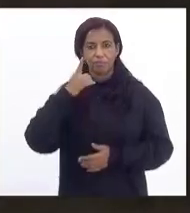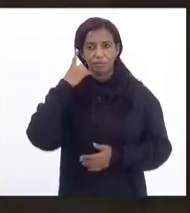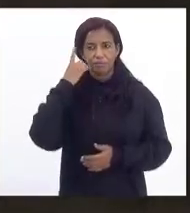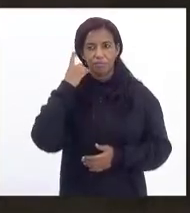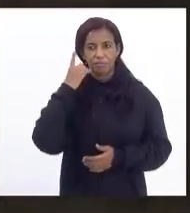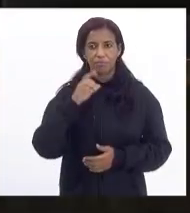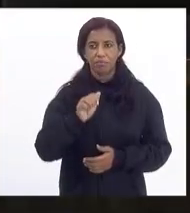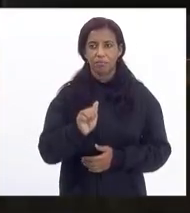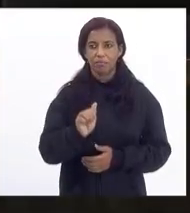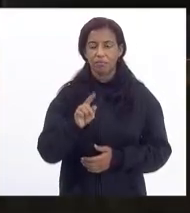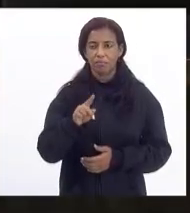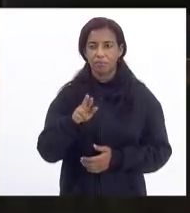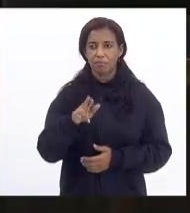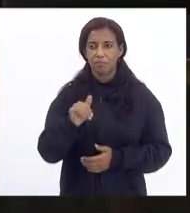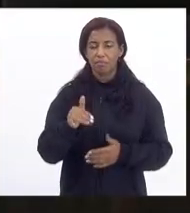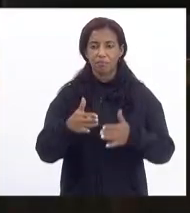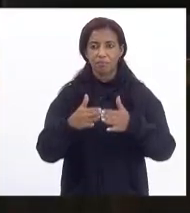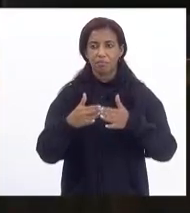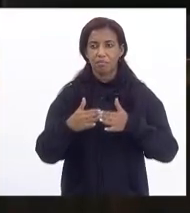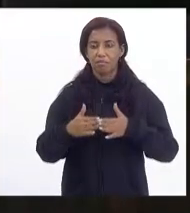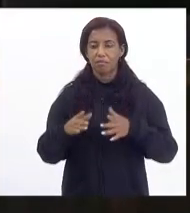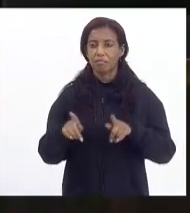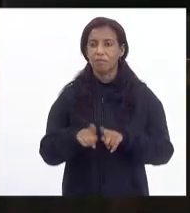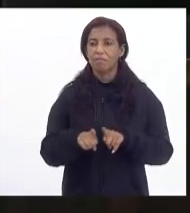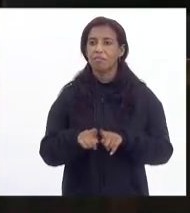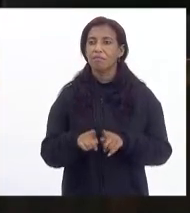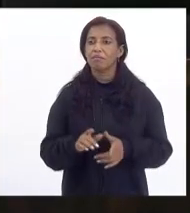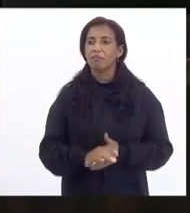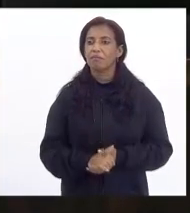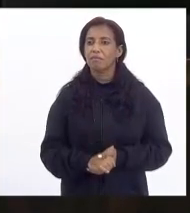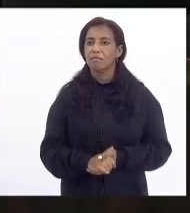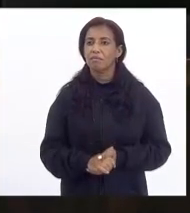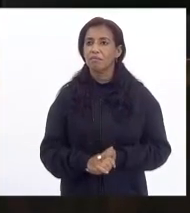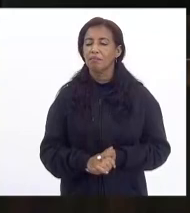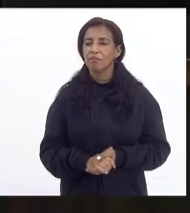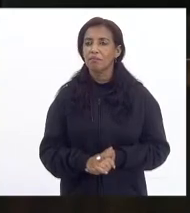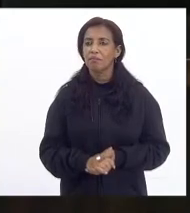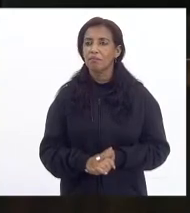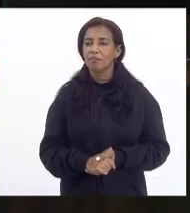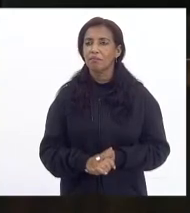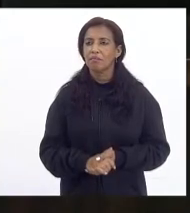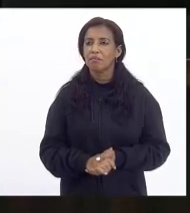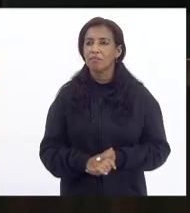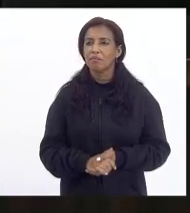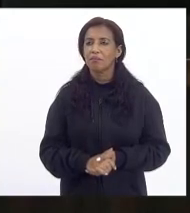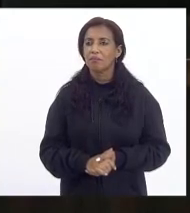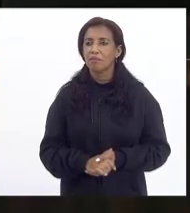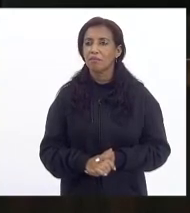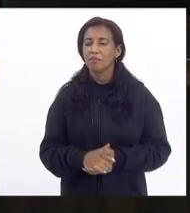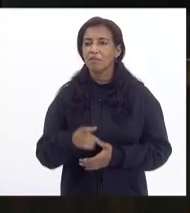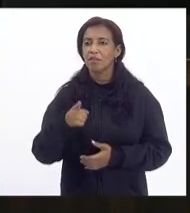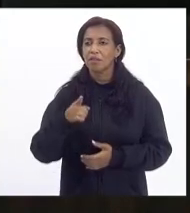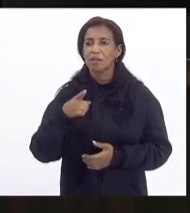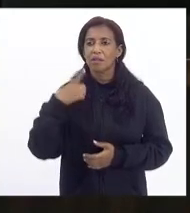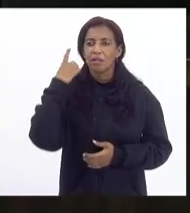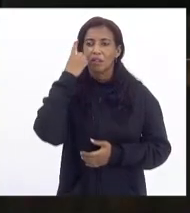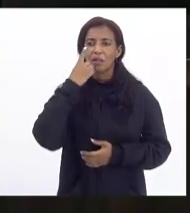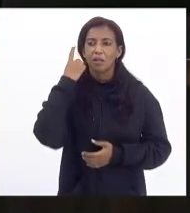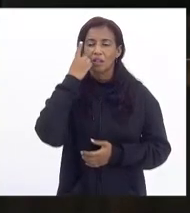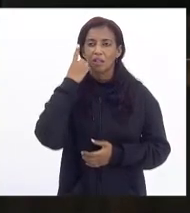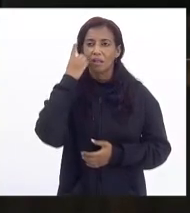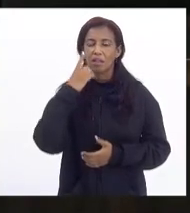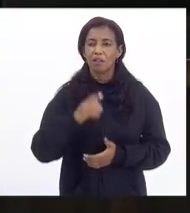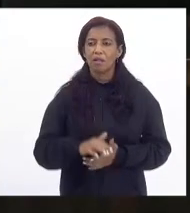projetos. Projeto. E abstenção dos dois projetos também, o deputado Alexandre